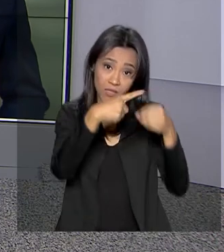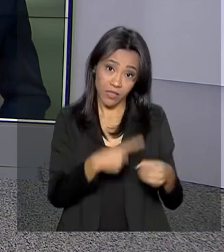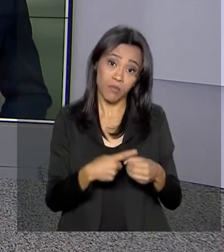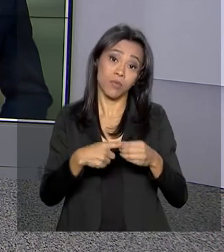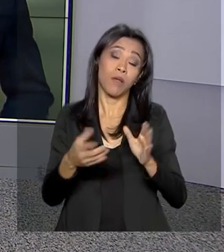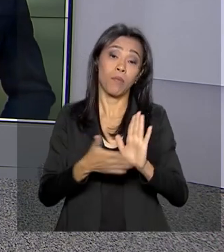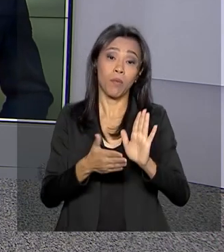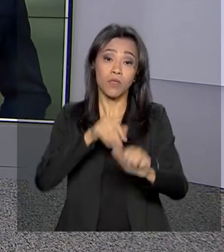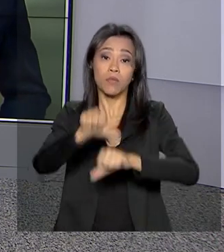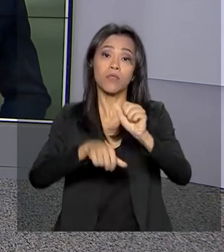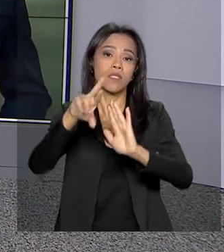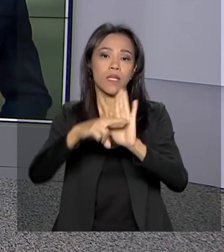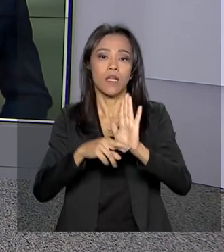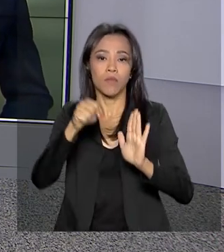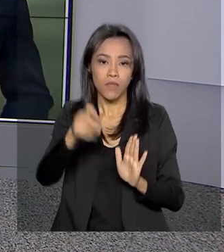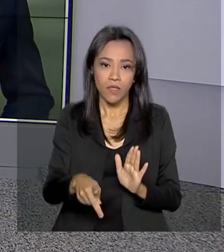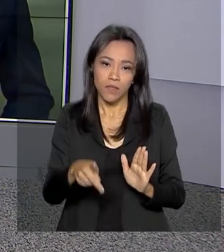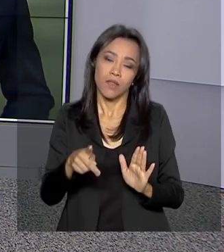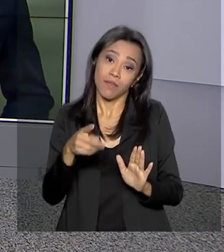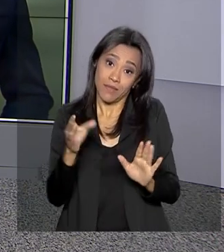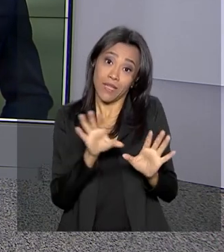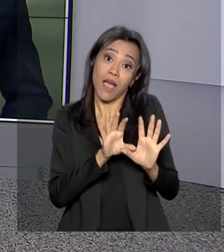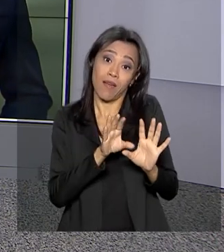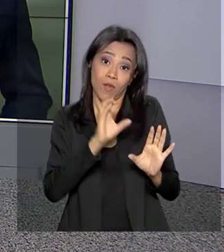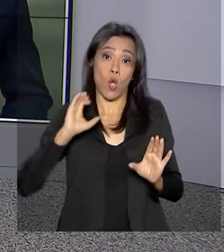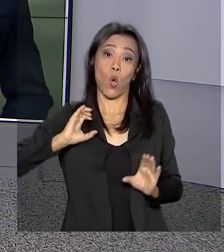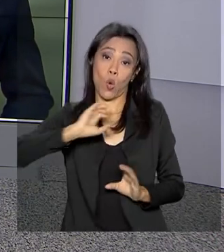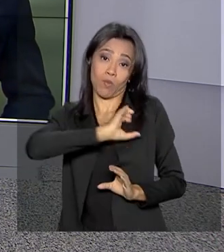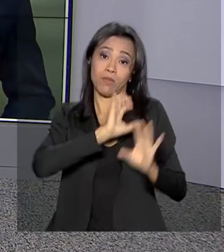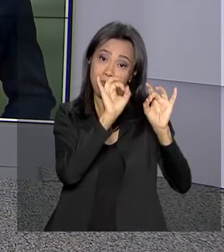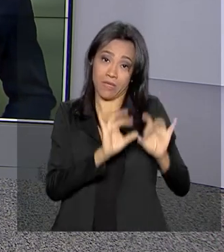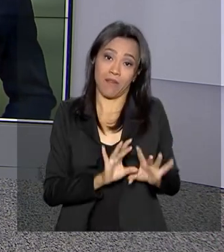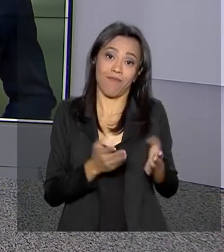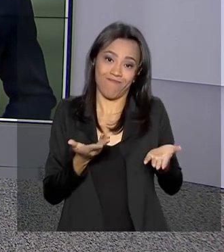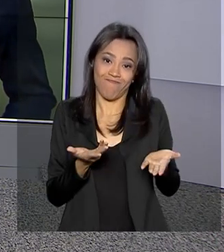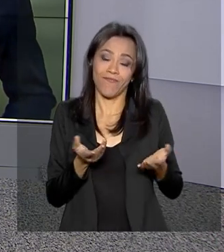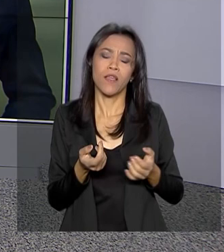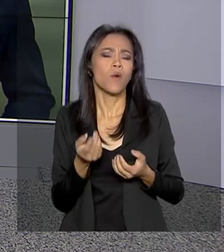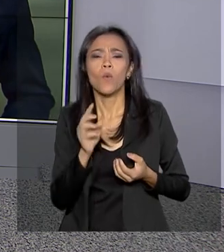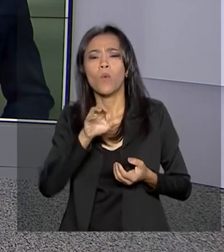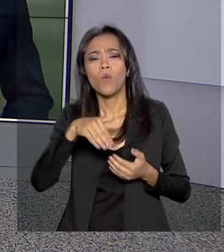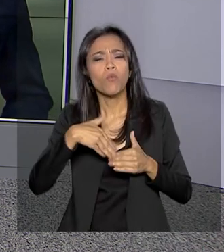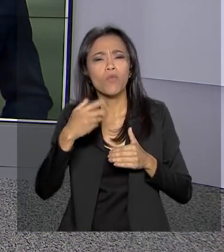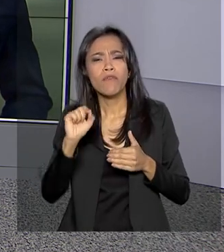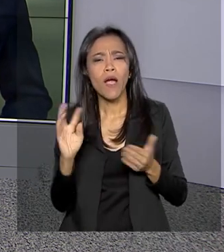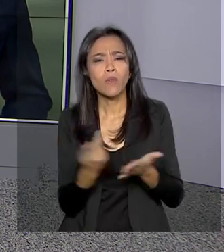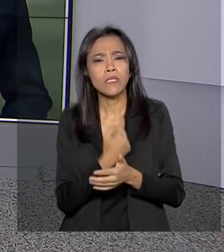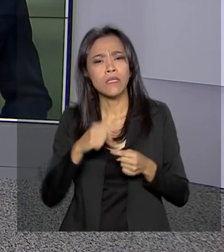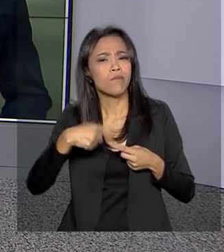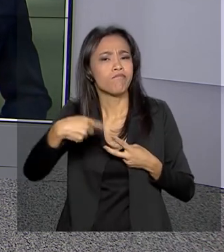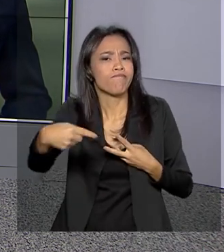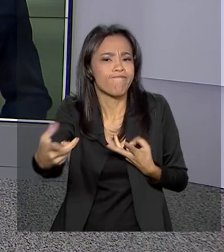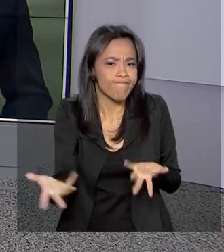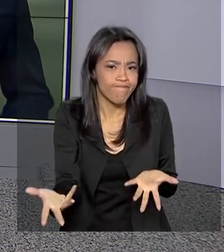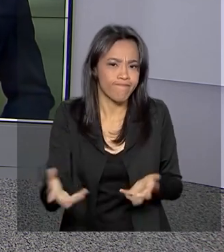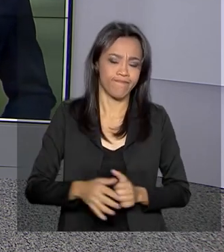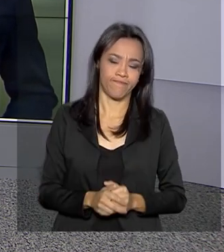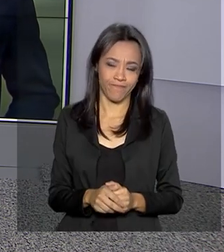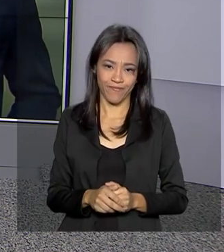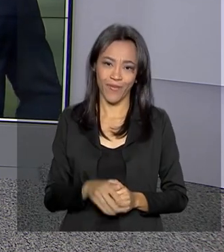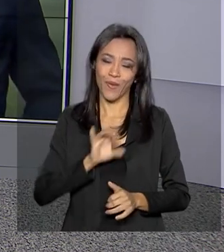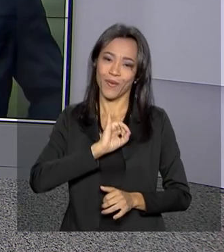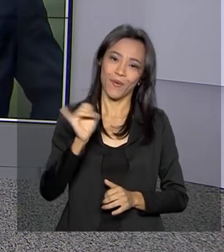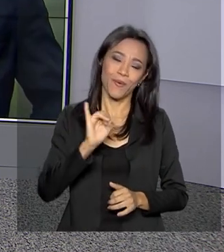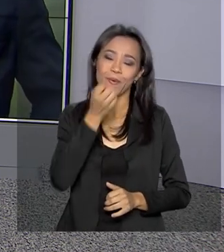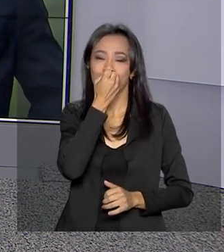especial. Quem conta para a gente agora é o repórter Glauco de Queiroz. Bom dia, Glauco. Quais são os próximos passos agora? Olá,